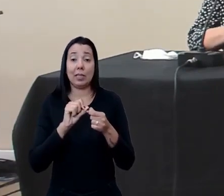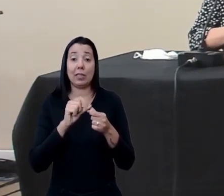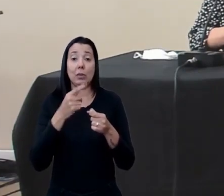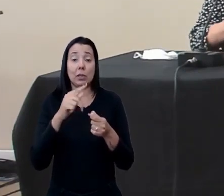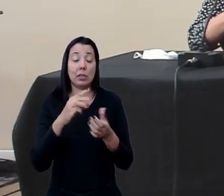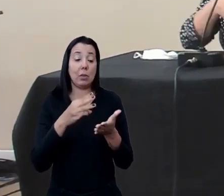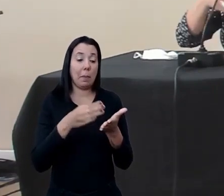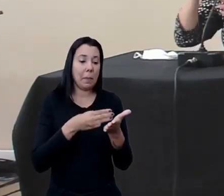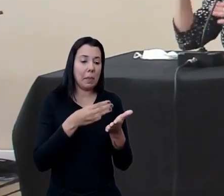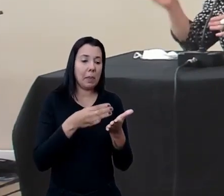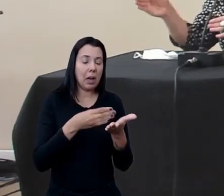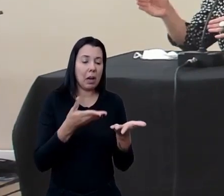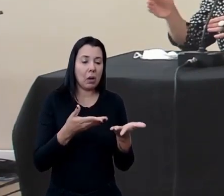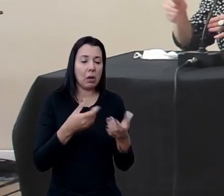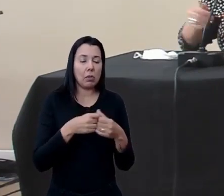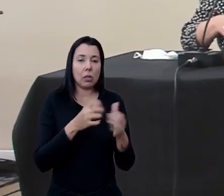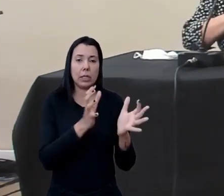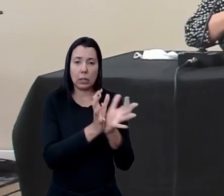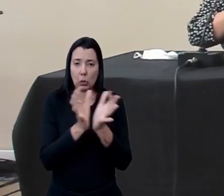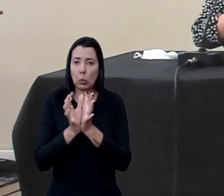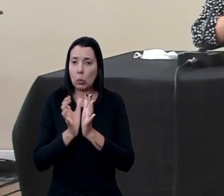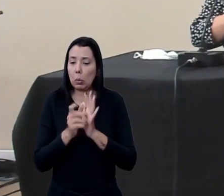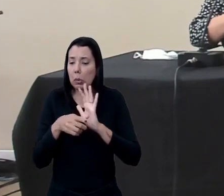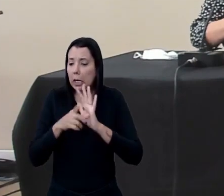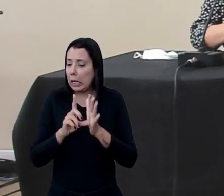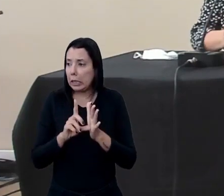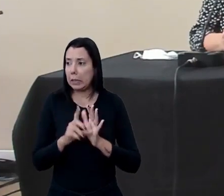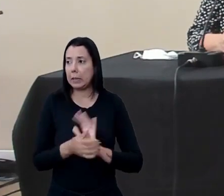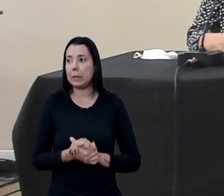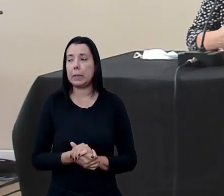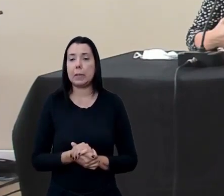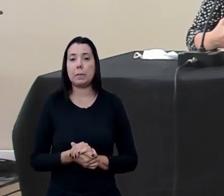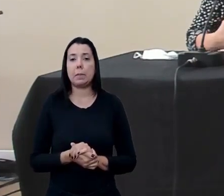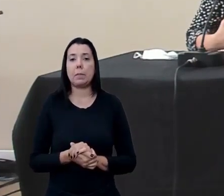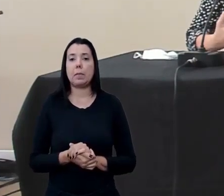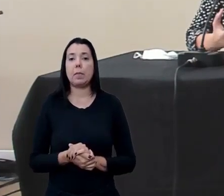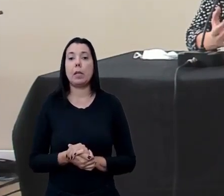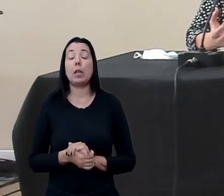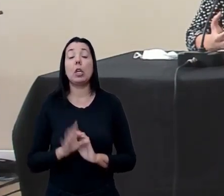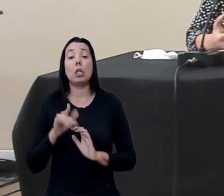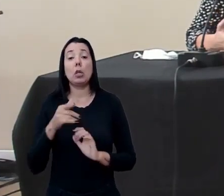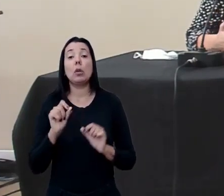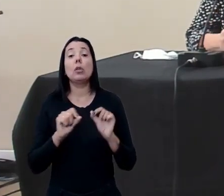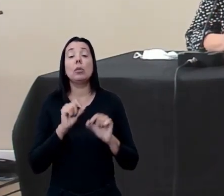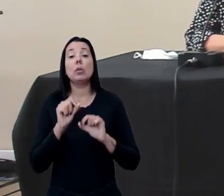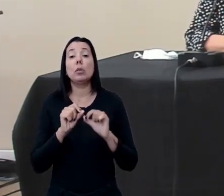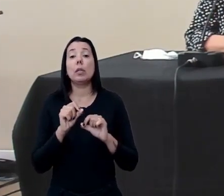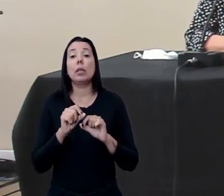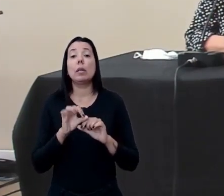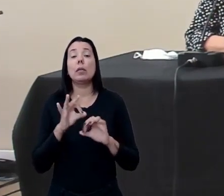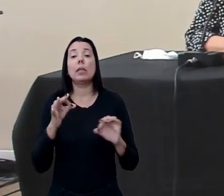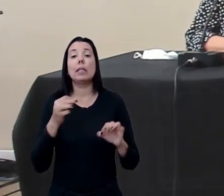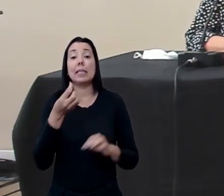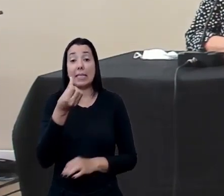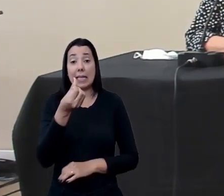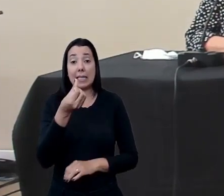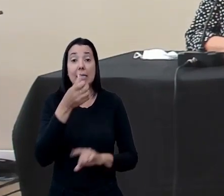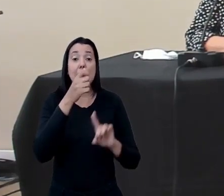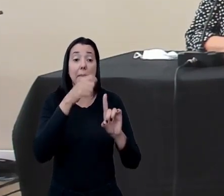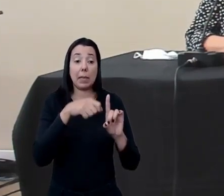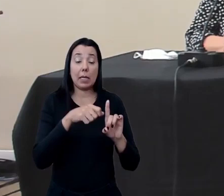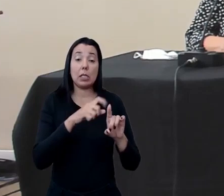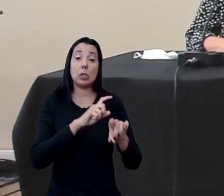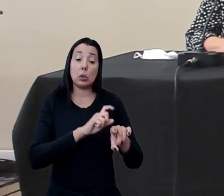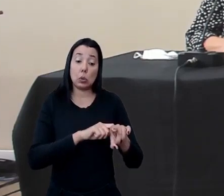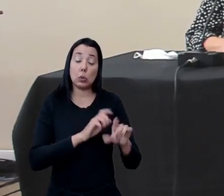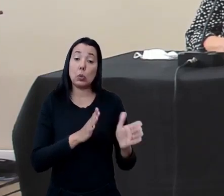seu campo agora que fossem da turma anterior enfim enfim nós prorrogamos por seis meses os